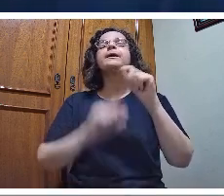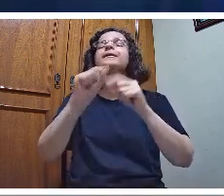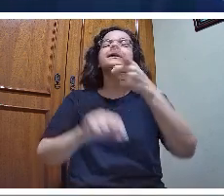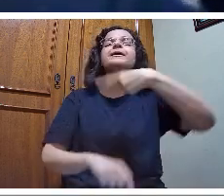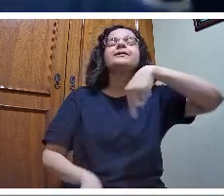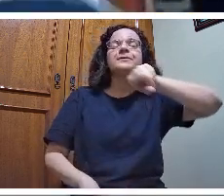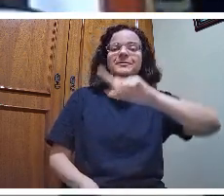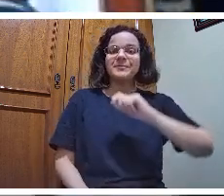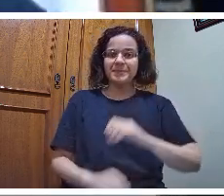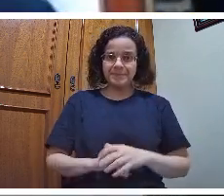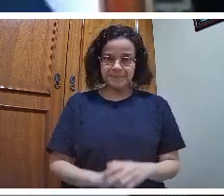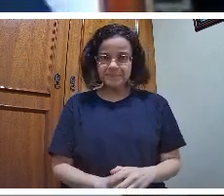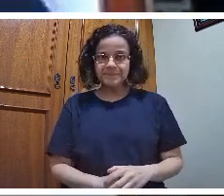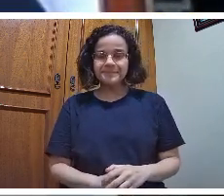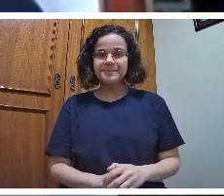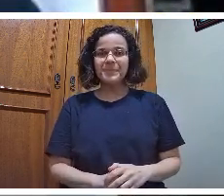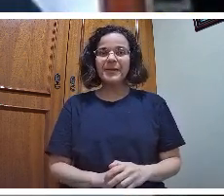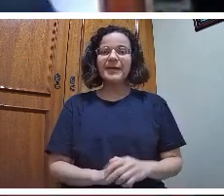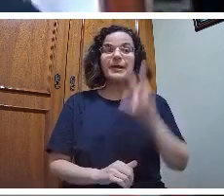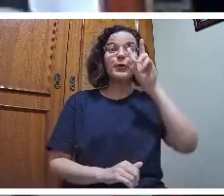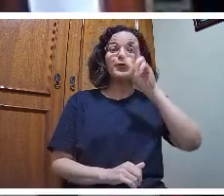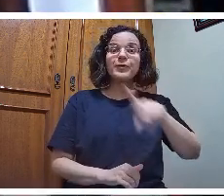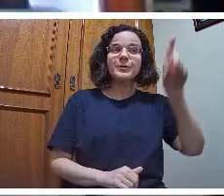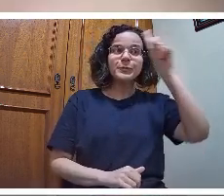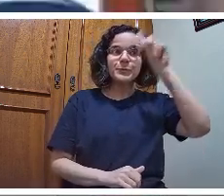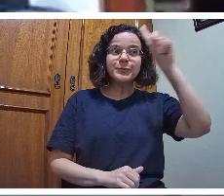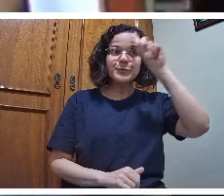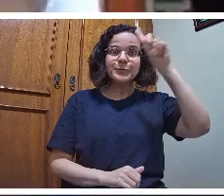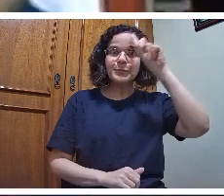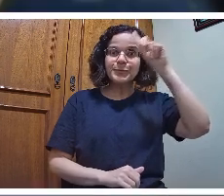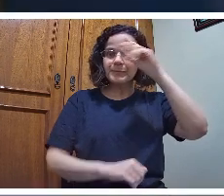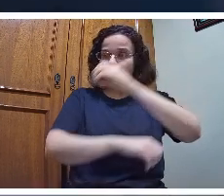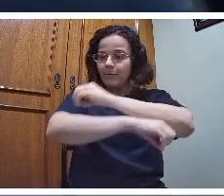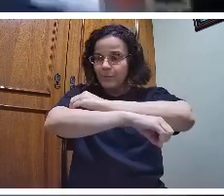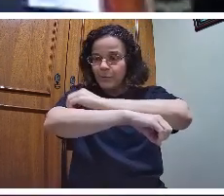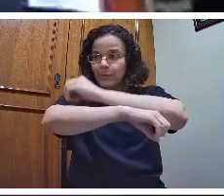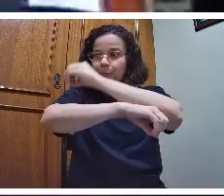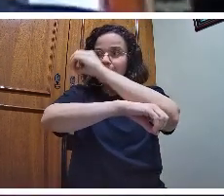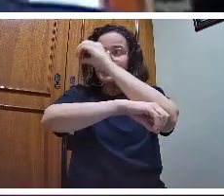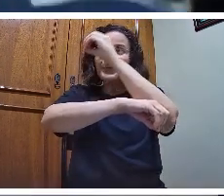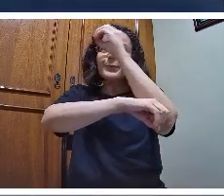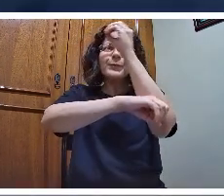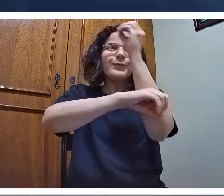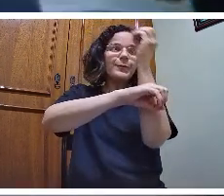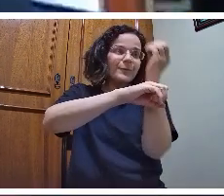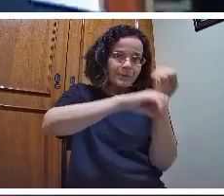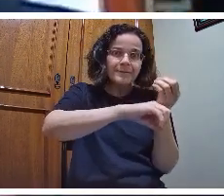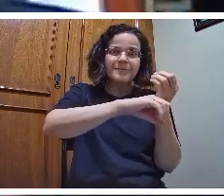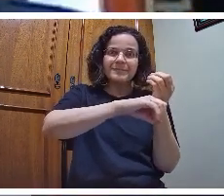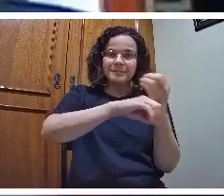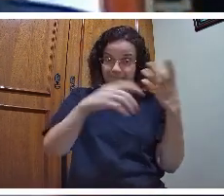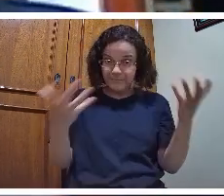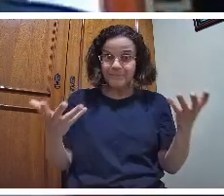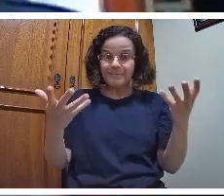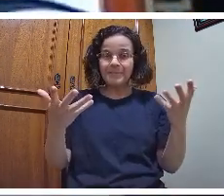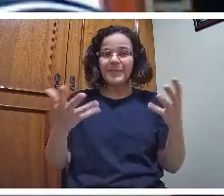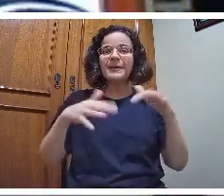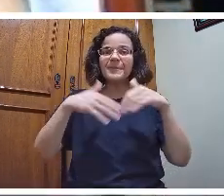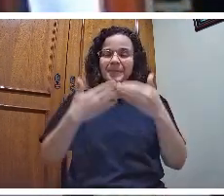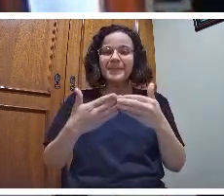não vê todo dia o sol nascer, subir e descer? Mas esse é o processo.